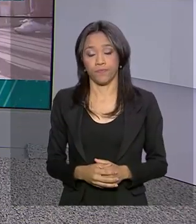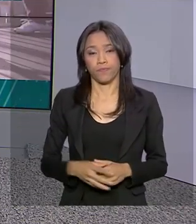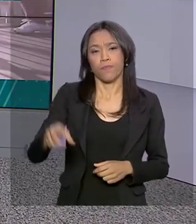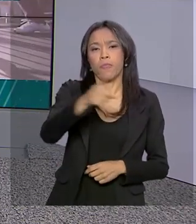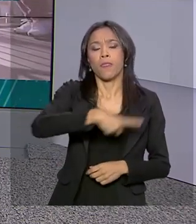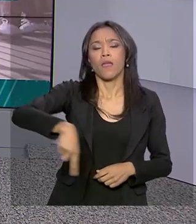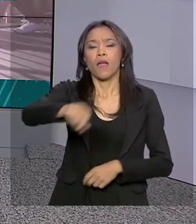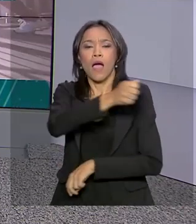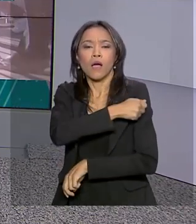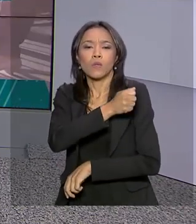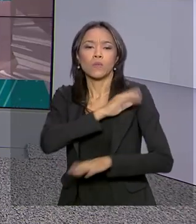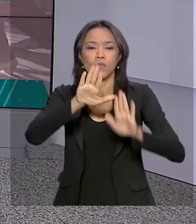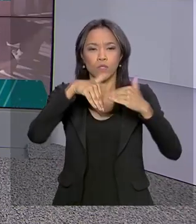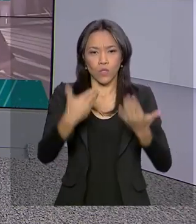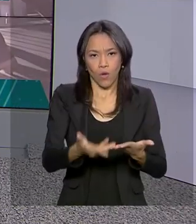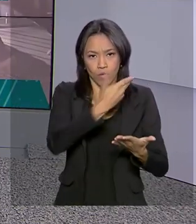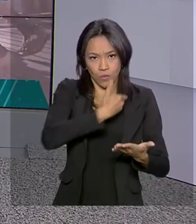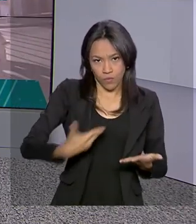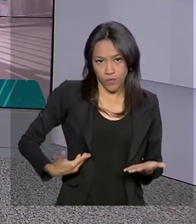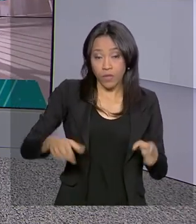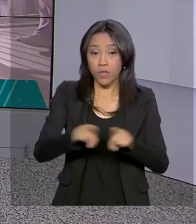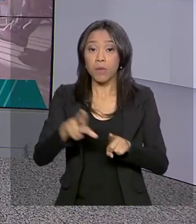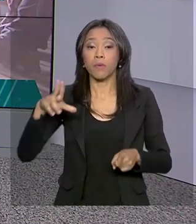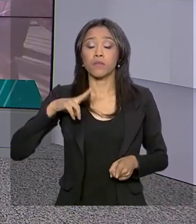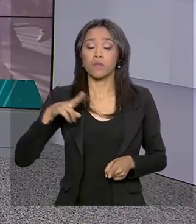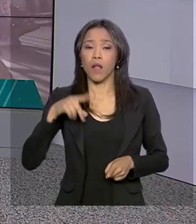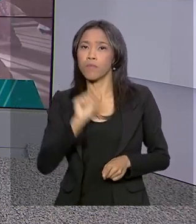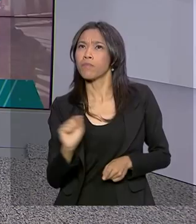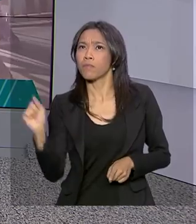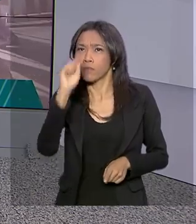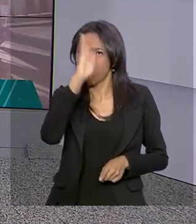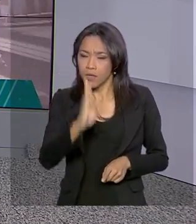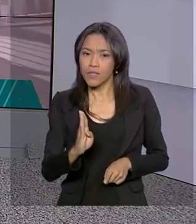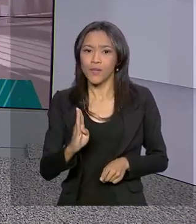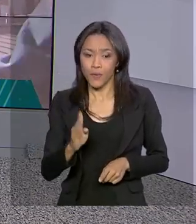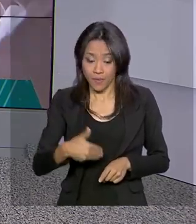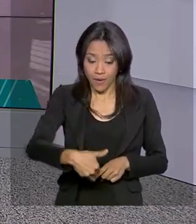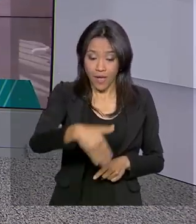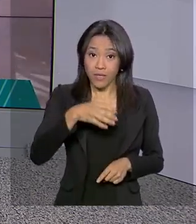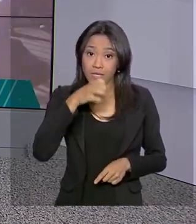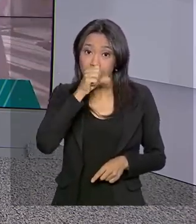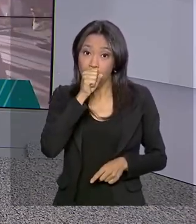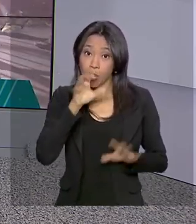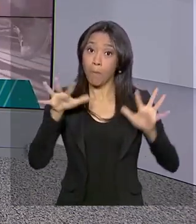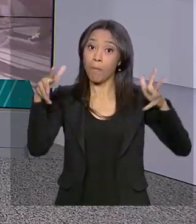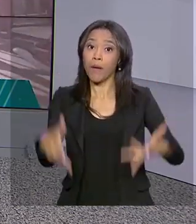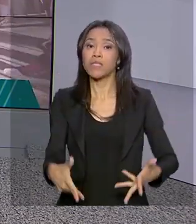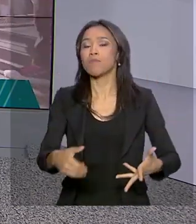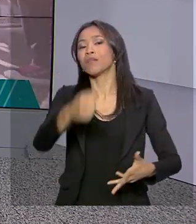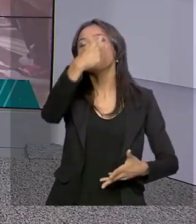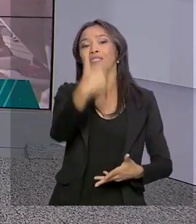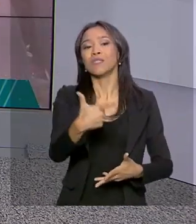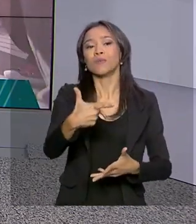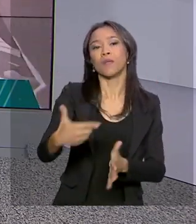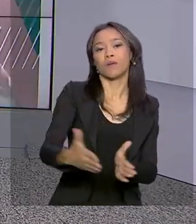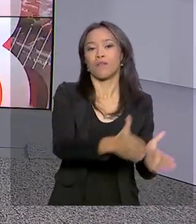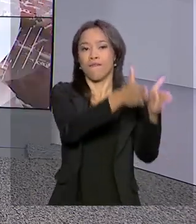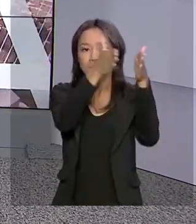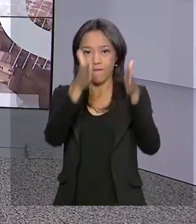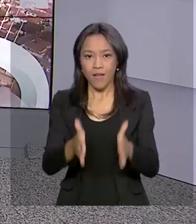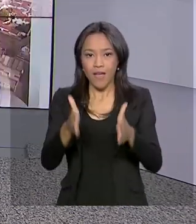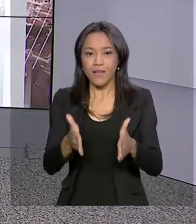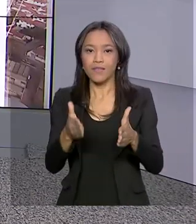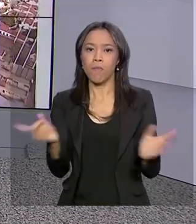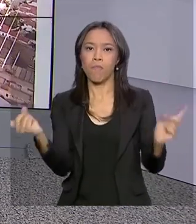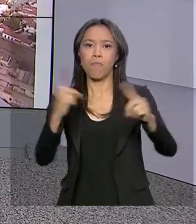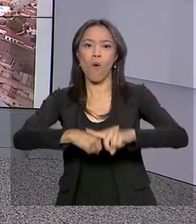Alunos de escolas públicas e privadas de todo o país participam neste sábado da segunda fase da Olimpíada Brasileira de